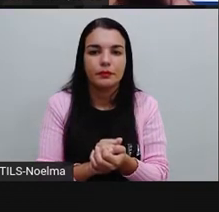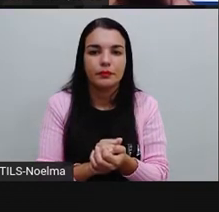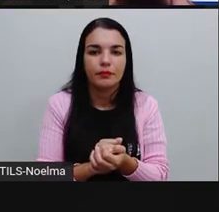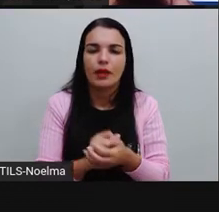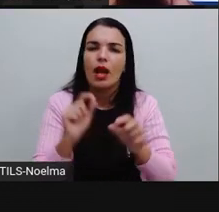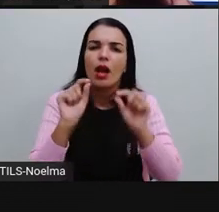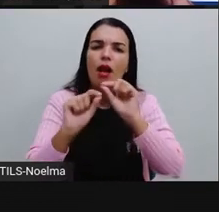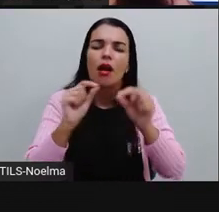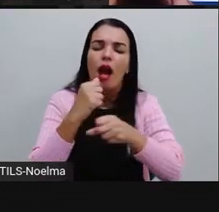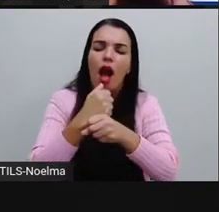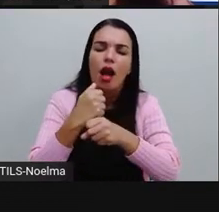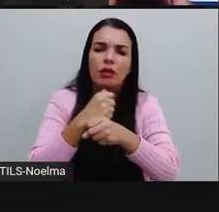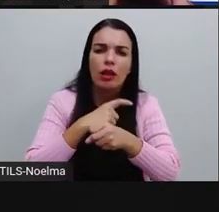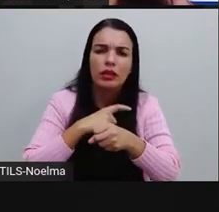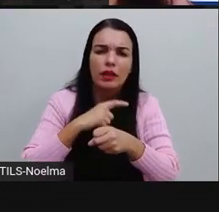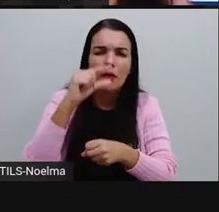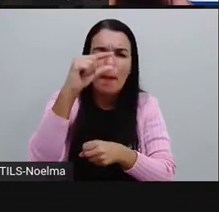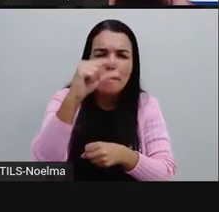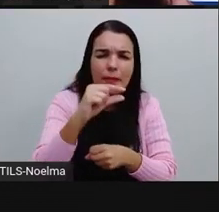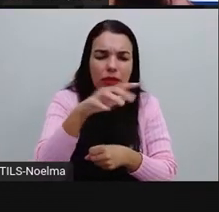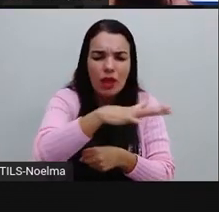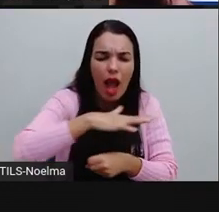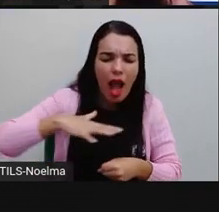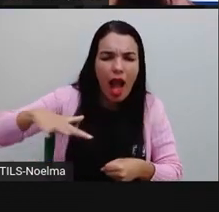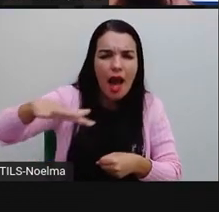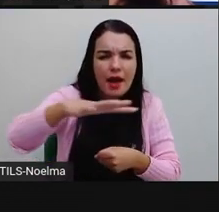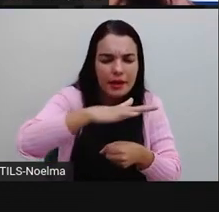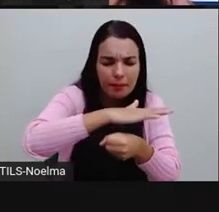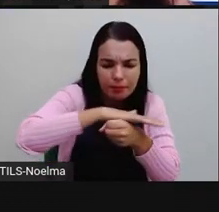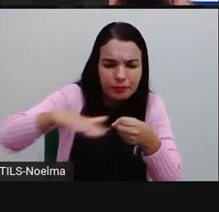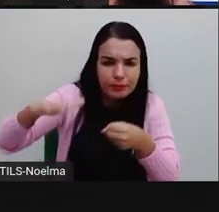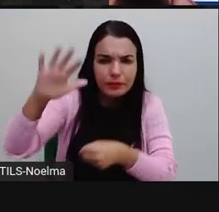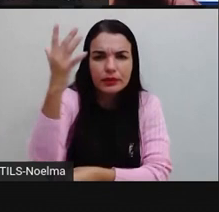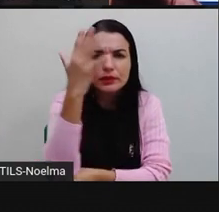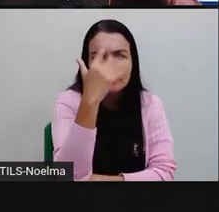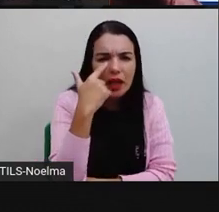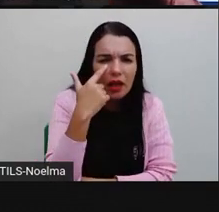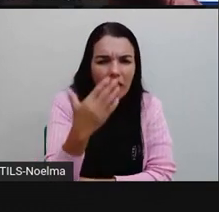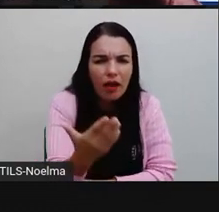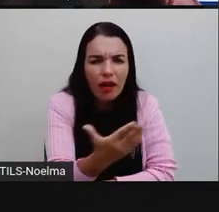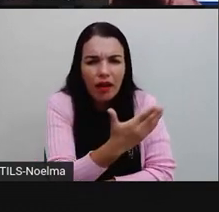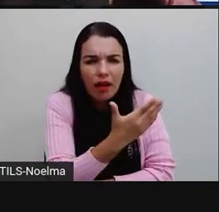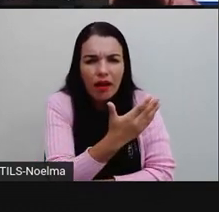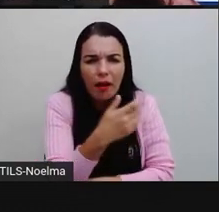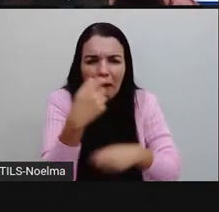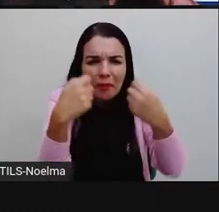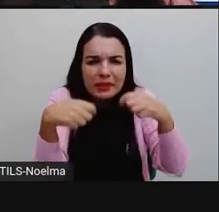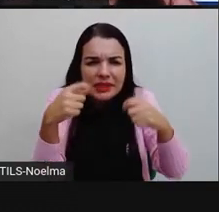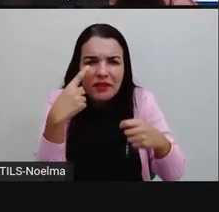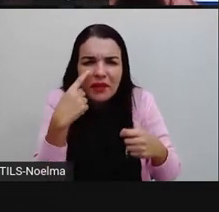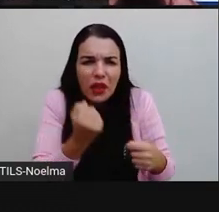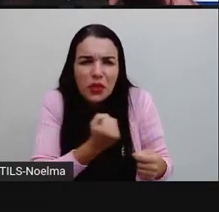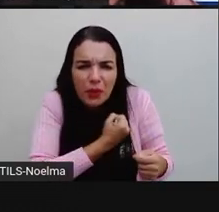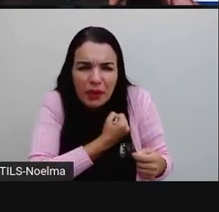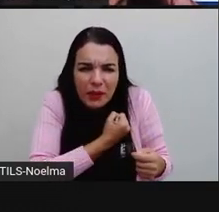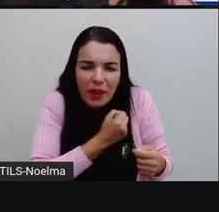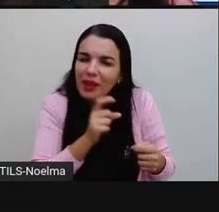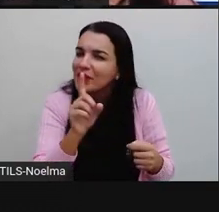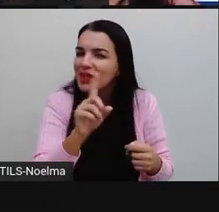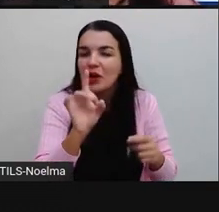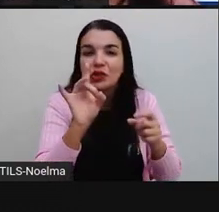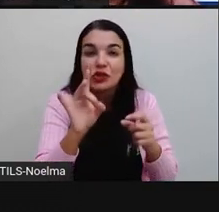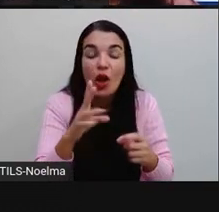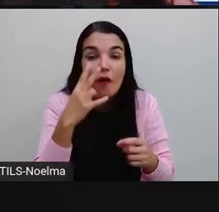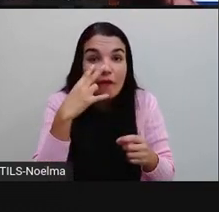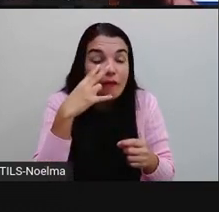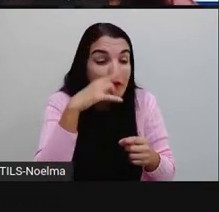Em que ano houve menos áreas desmatadas? Aí não precisa nem a gente analisar os números. Só a partir